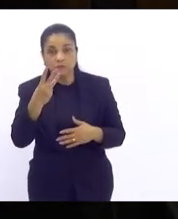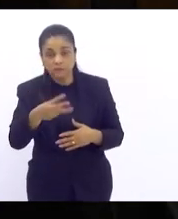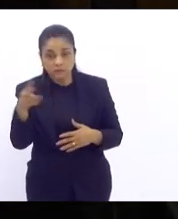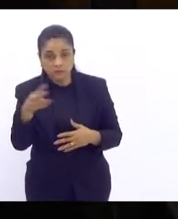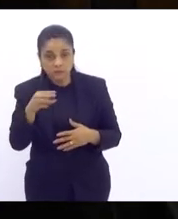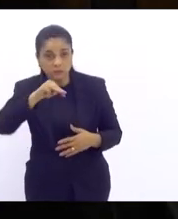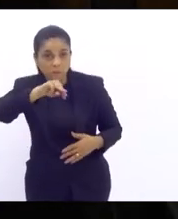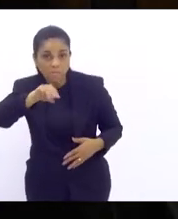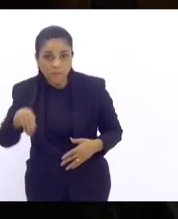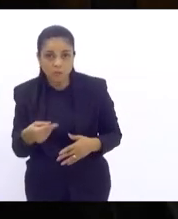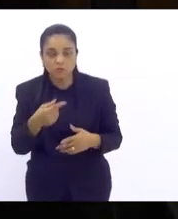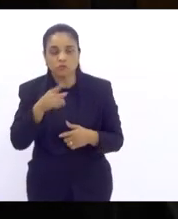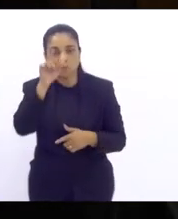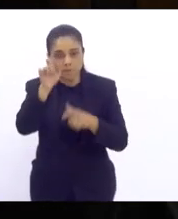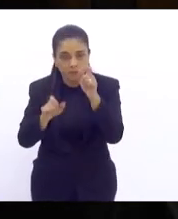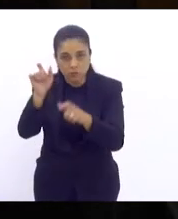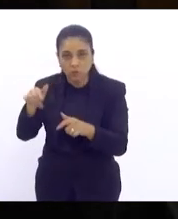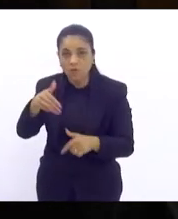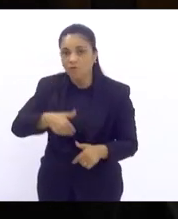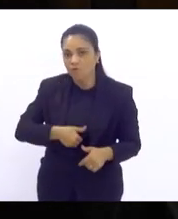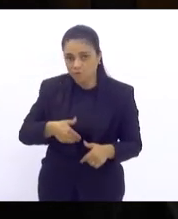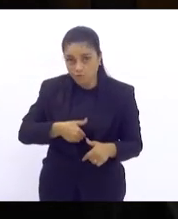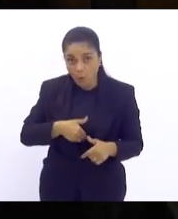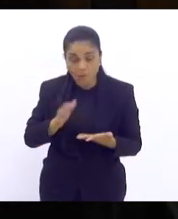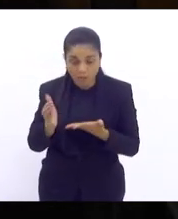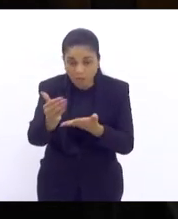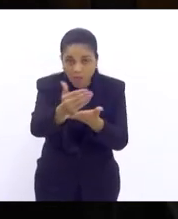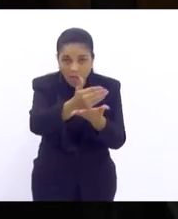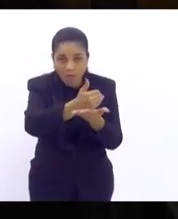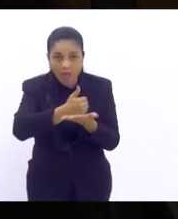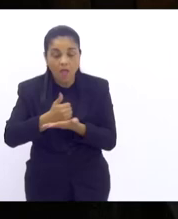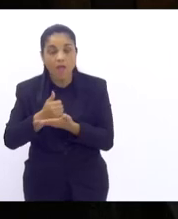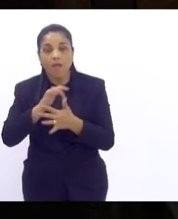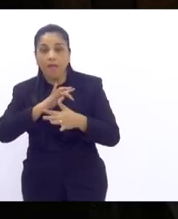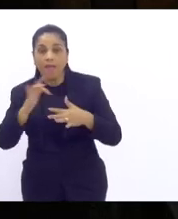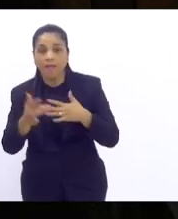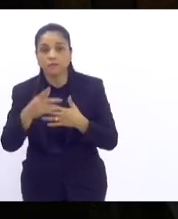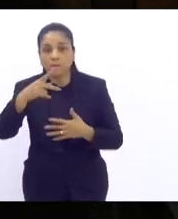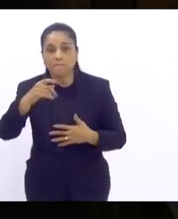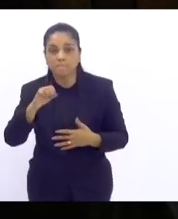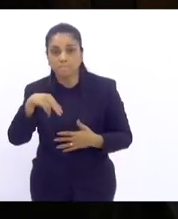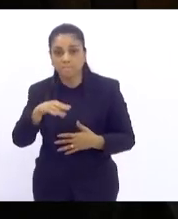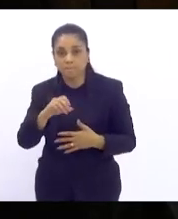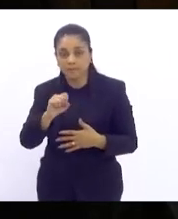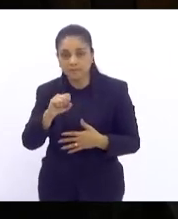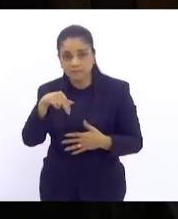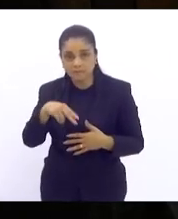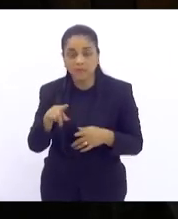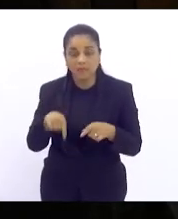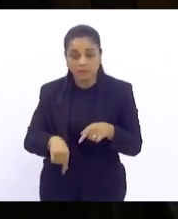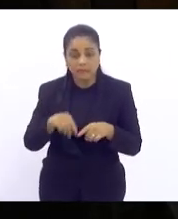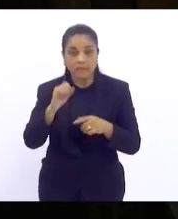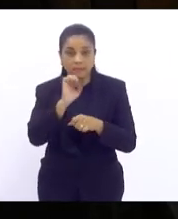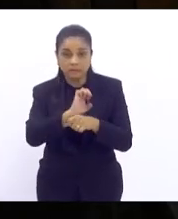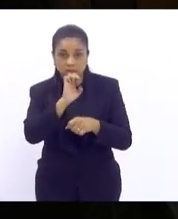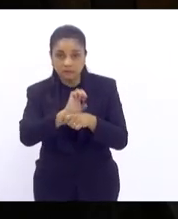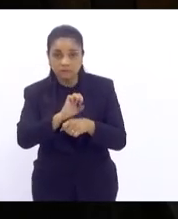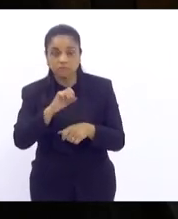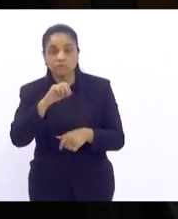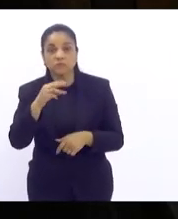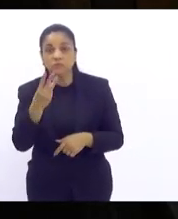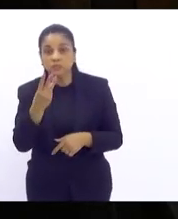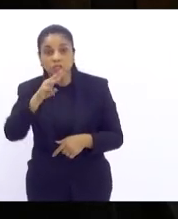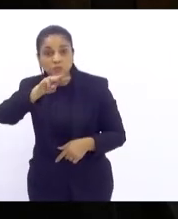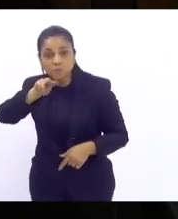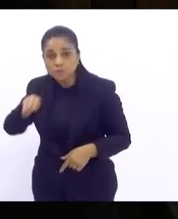fome esses são dados da rede Pensam e a gente tem aqui no Rio de Janeiro 3 milhões de pessoas passando